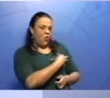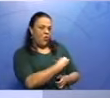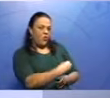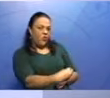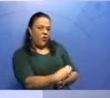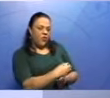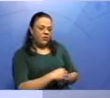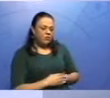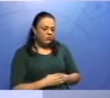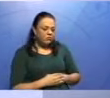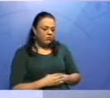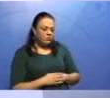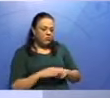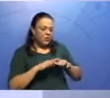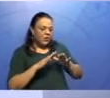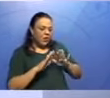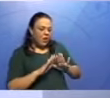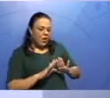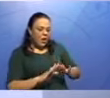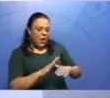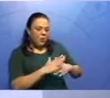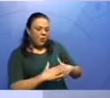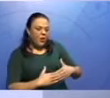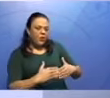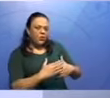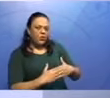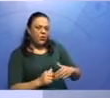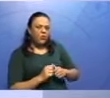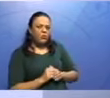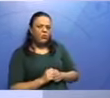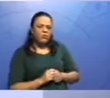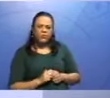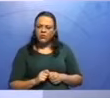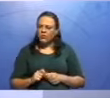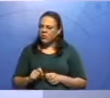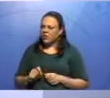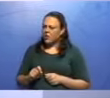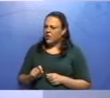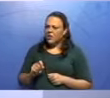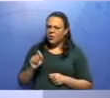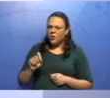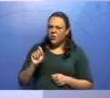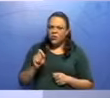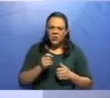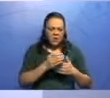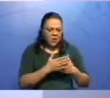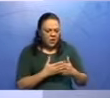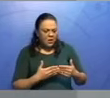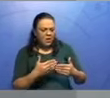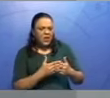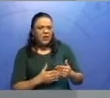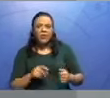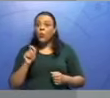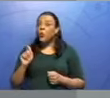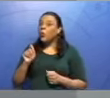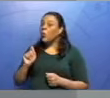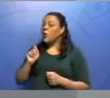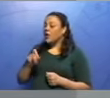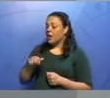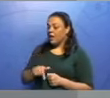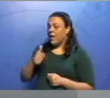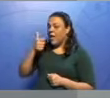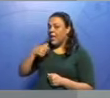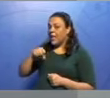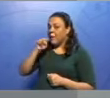O filho amparou? Não. Porque se eu falo o filho amparou, você vai falar, mas amparou quem? A mãe. Então, a mãe